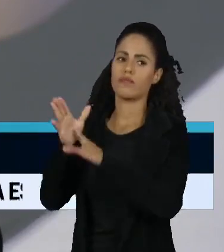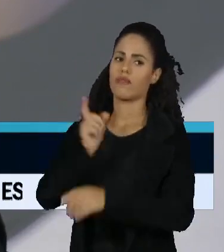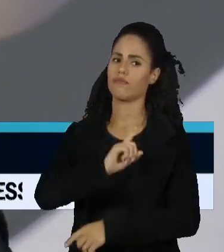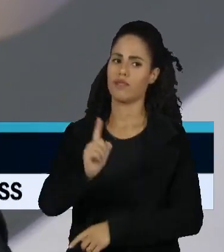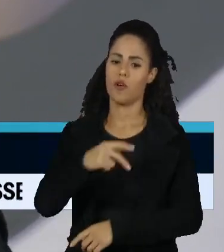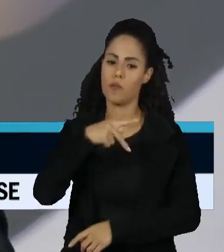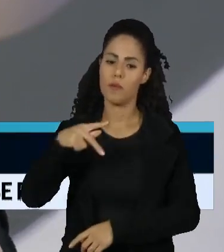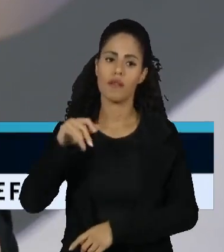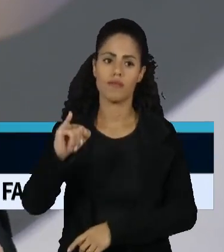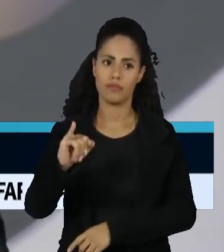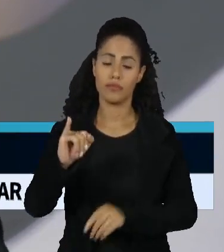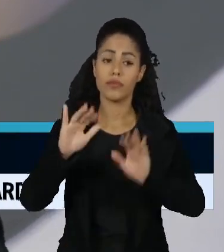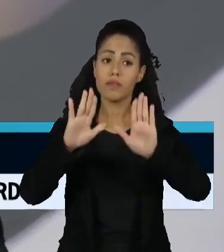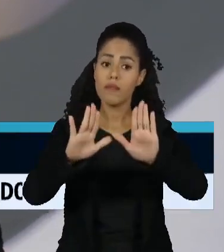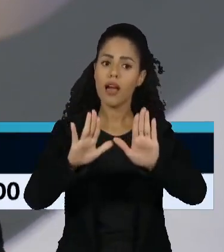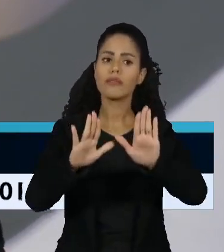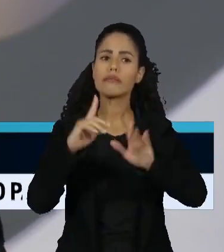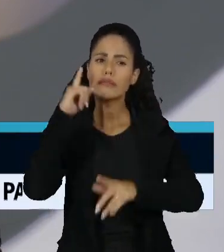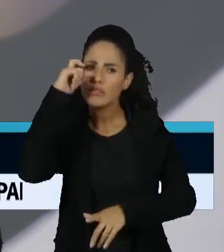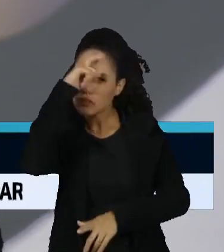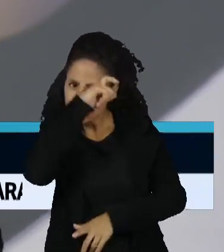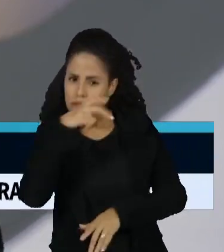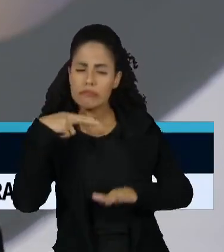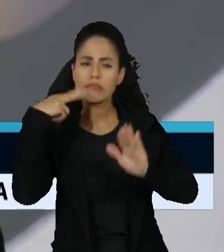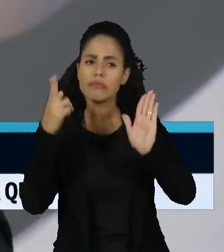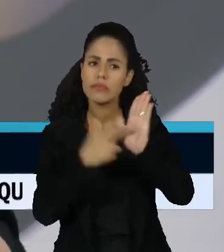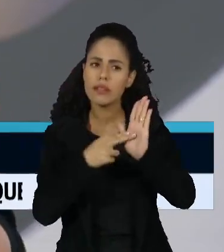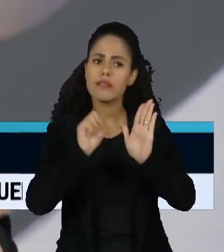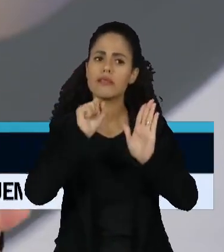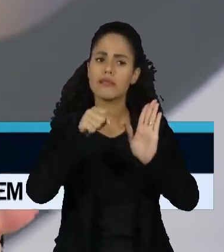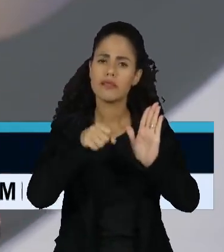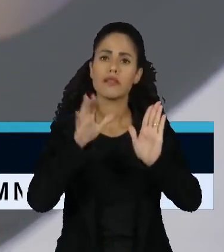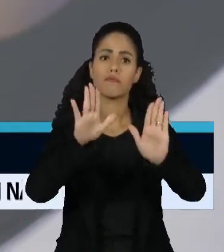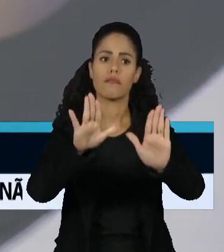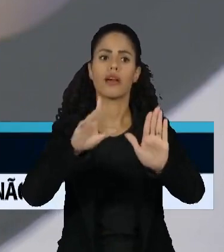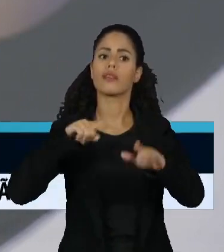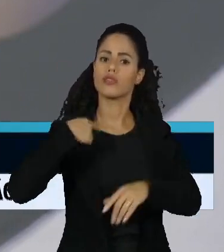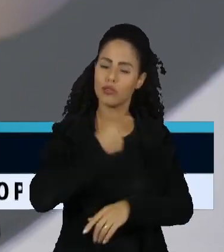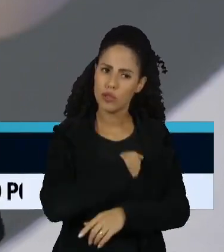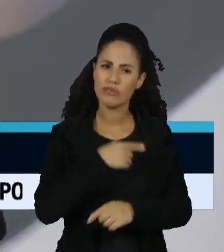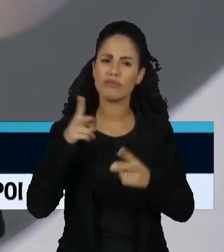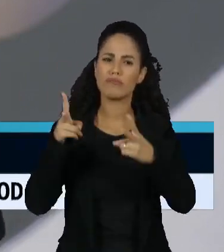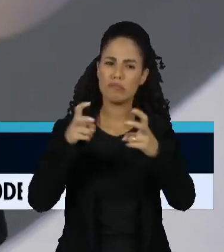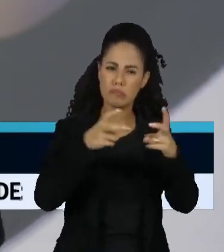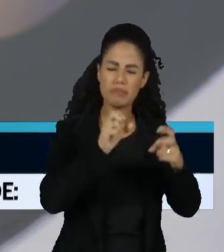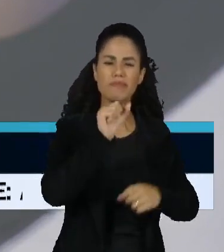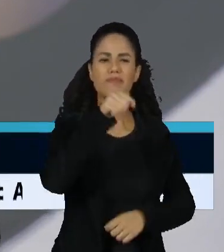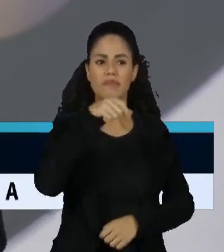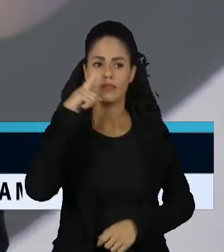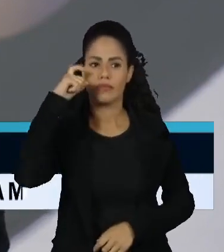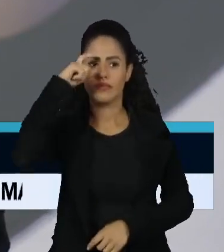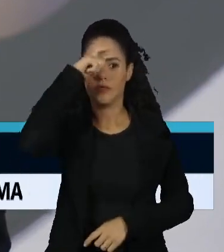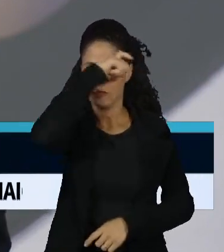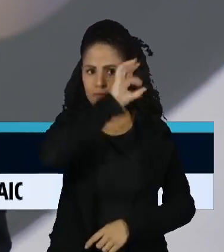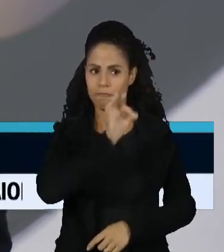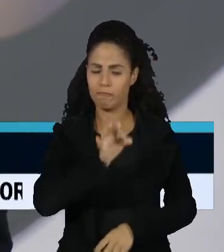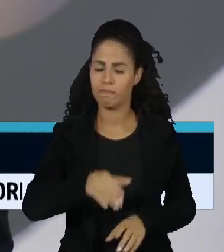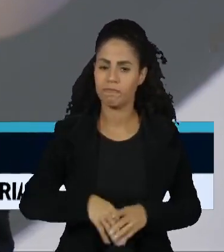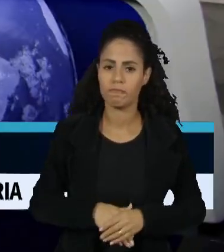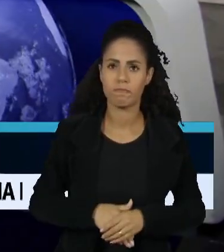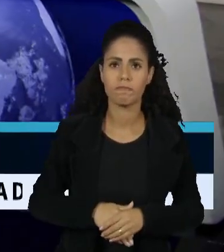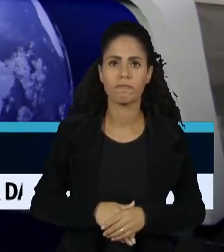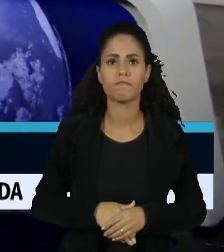do PPI. É um pouco difícil de admitir que fica um pouco dessa política, mas a gente continua vendo ela indiretamente em prática.